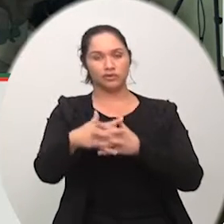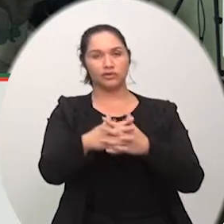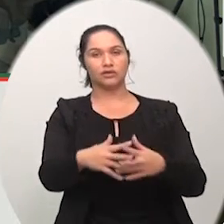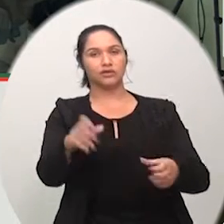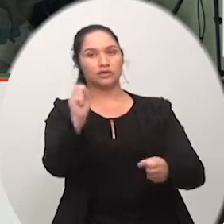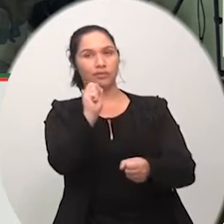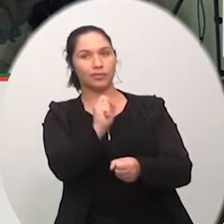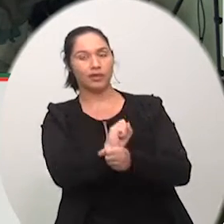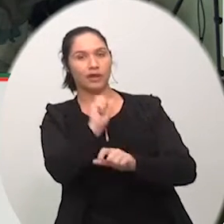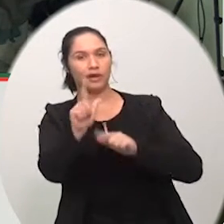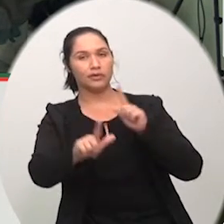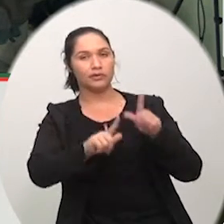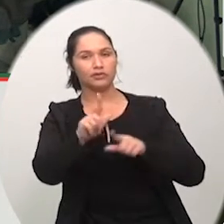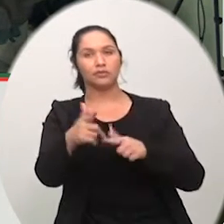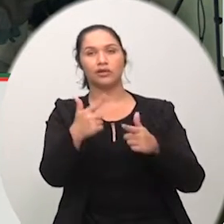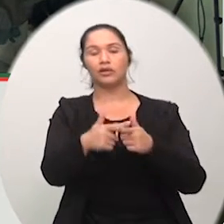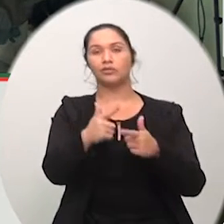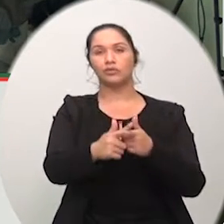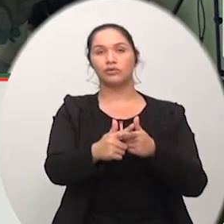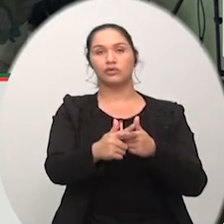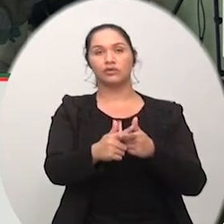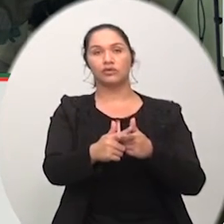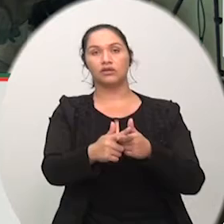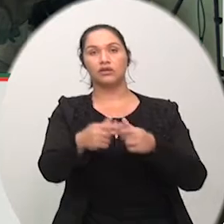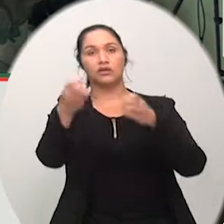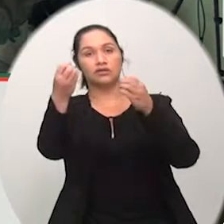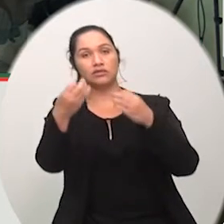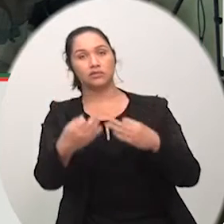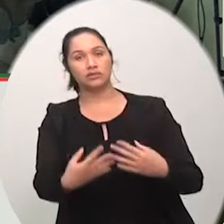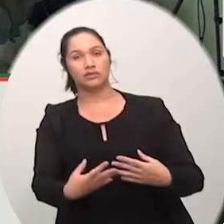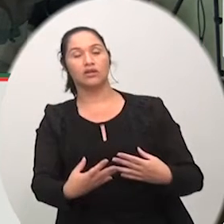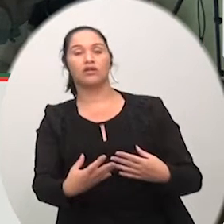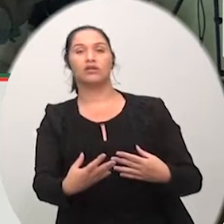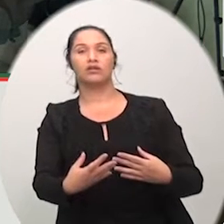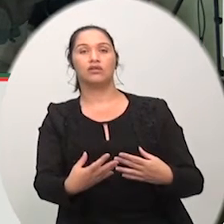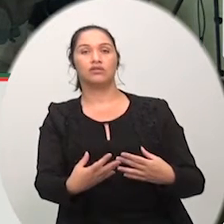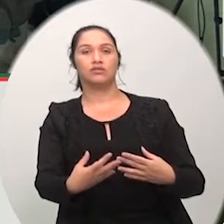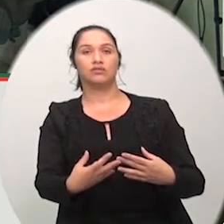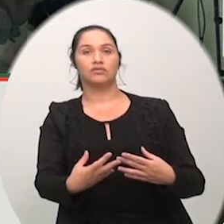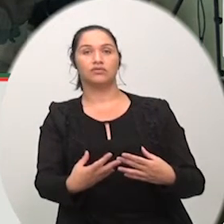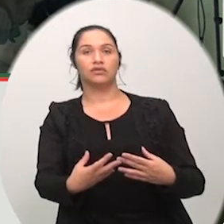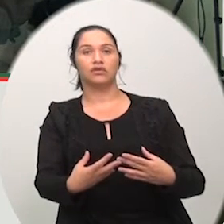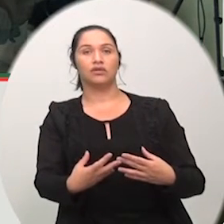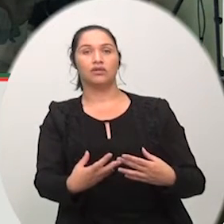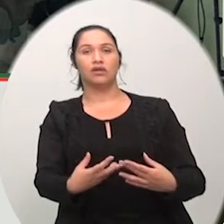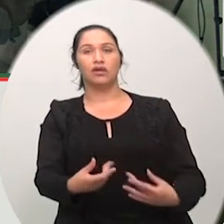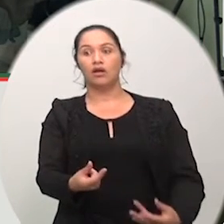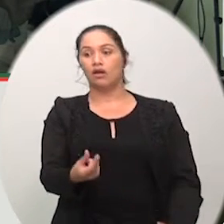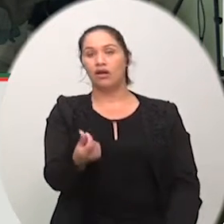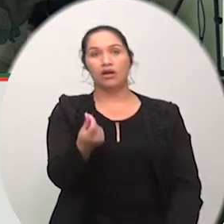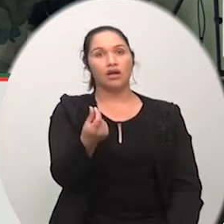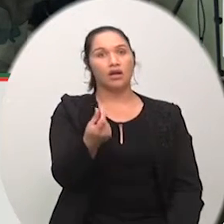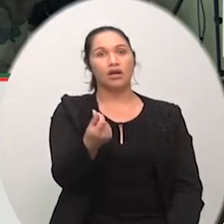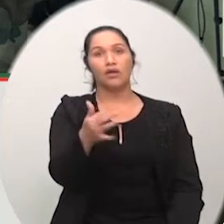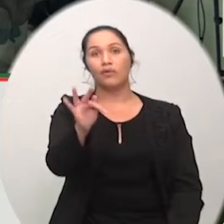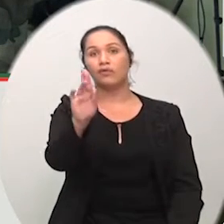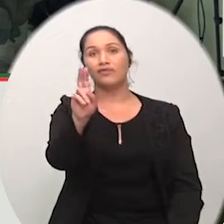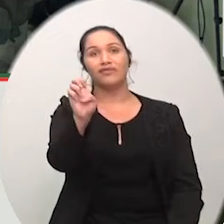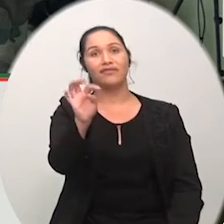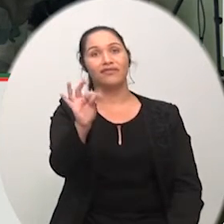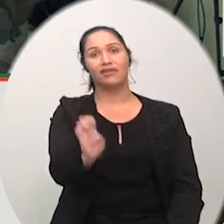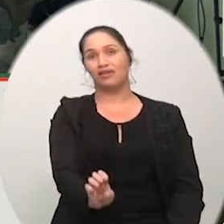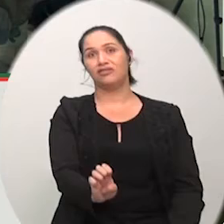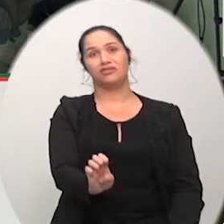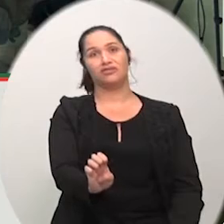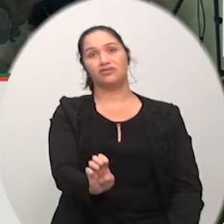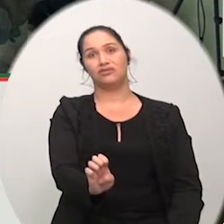do do do frete poxa e aí mais agora os pedágios não há